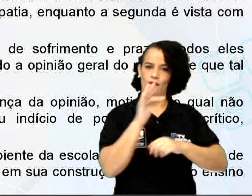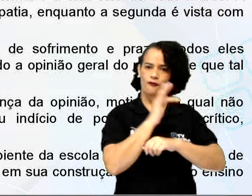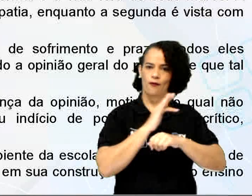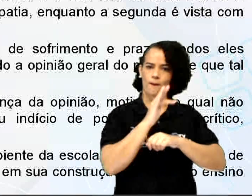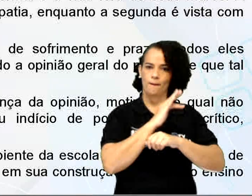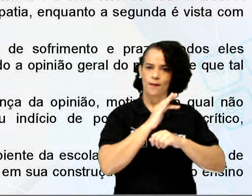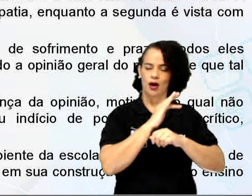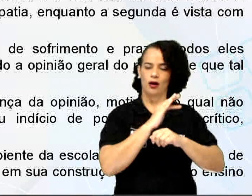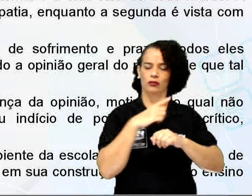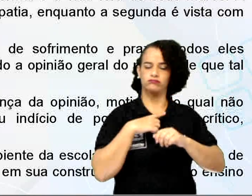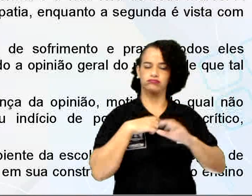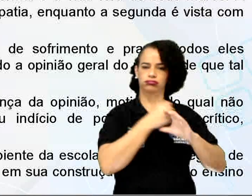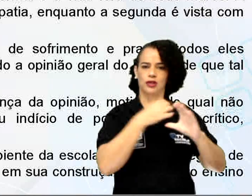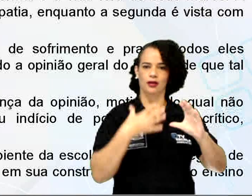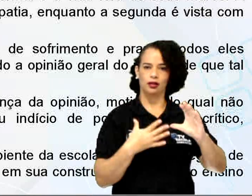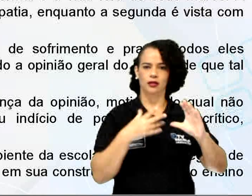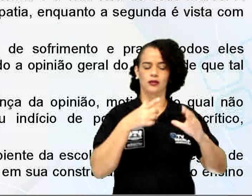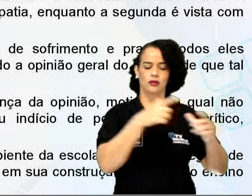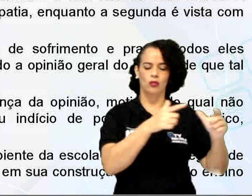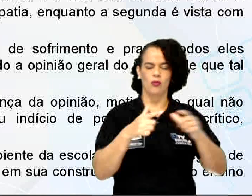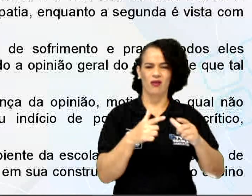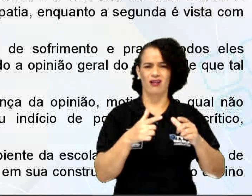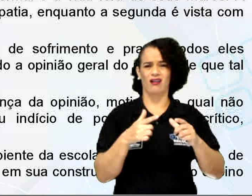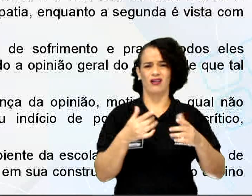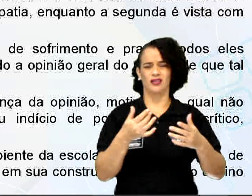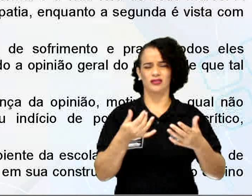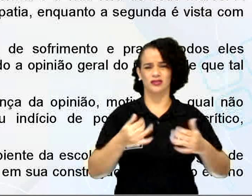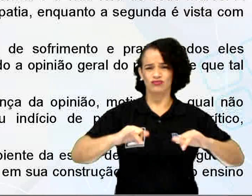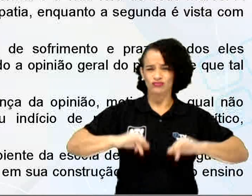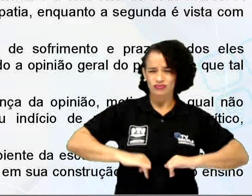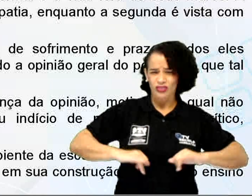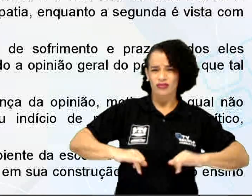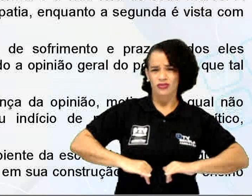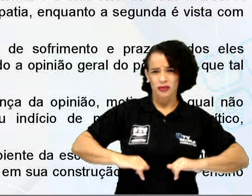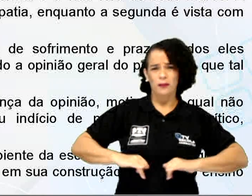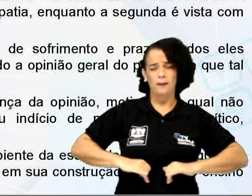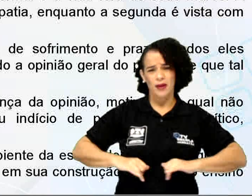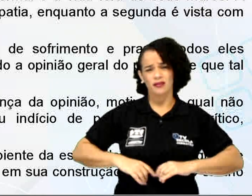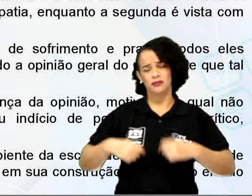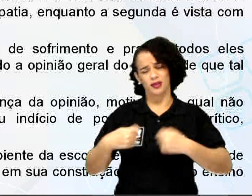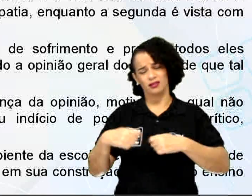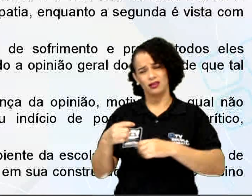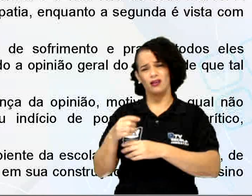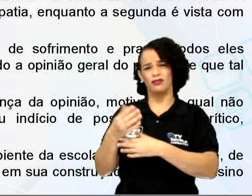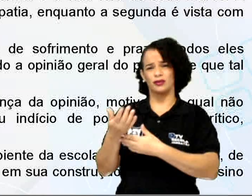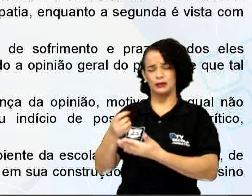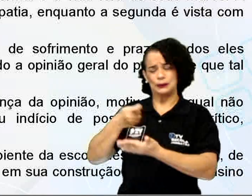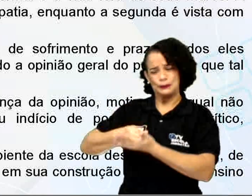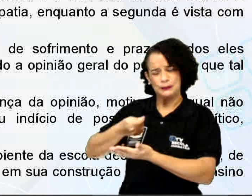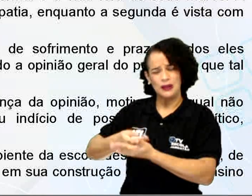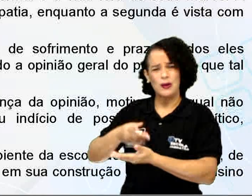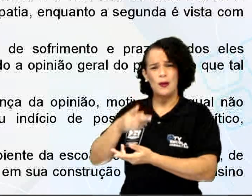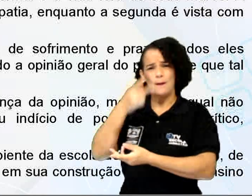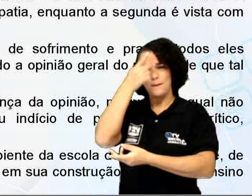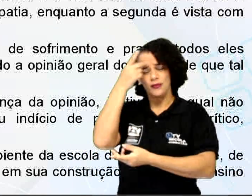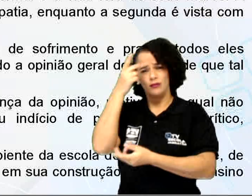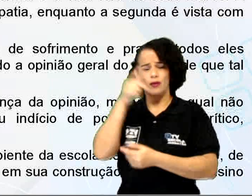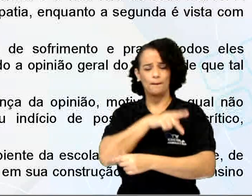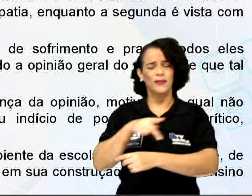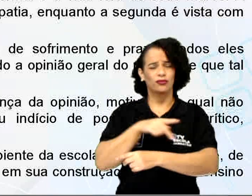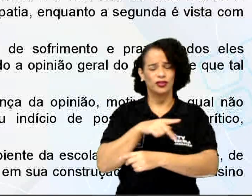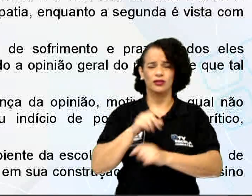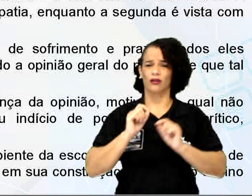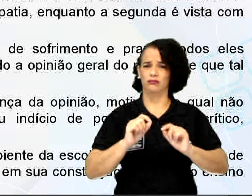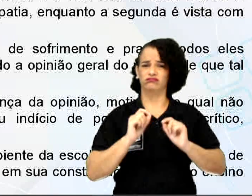caracterizada como local de sofrimento e antipatia. Tinha que dar a mão ao palmatório, o professor era carrancudo, né? A gente viu isso tudo lá.